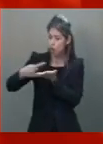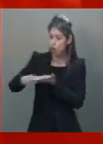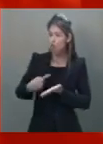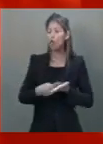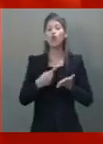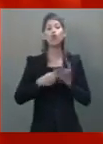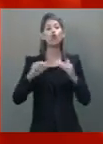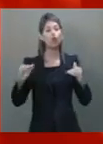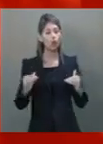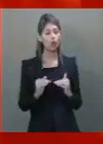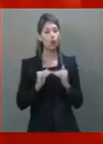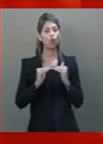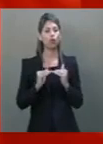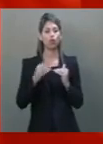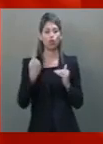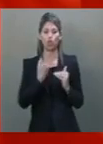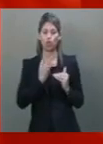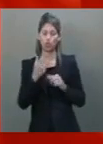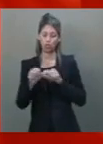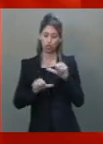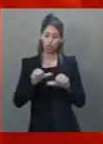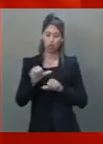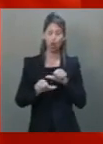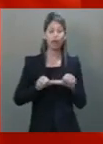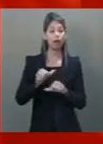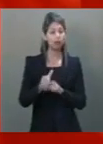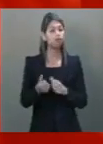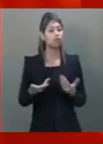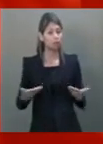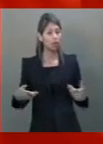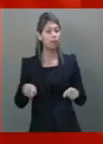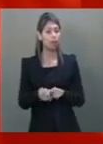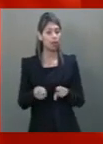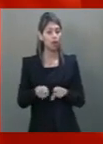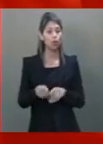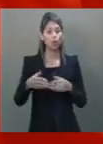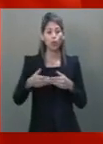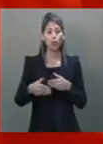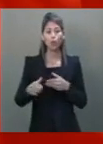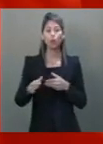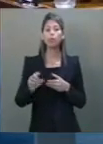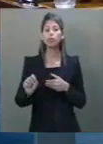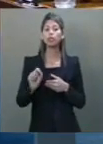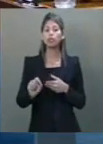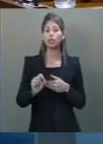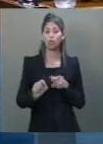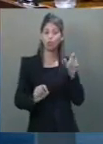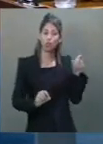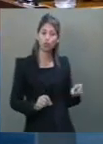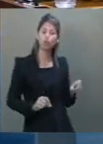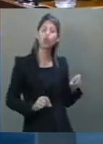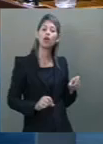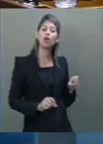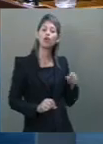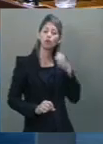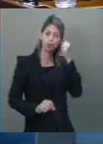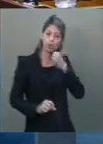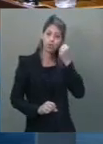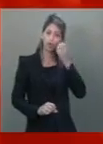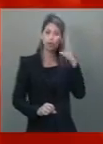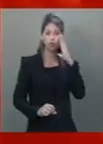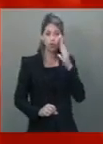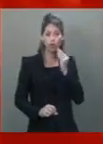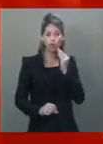alterações que fizemos na última hora. E a nobre iniciativa do senador Rizalcio Lucas. Então, peço aprovação